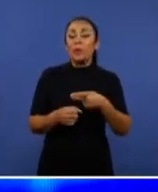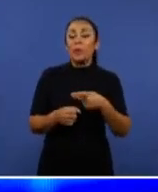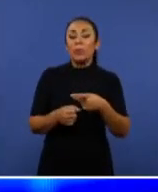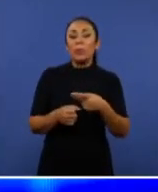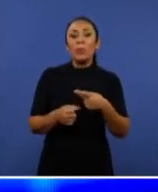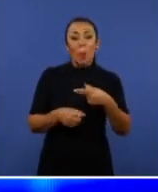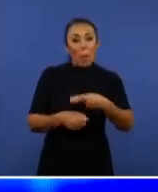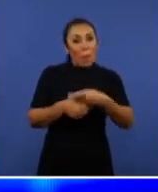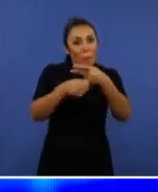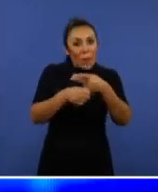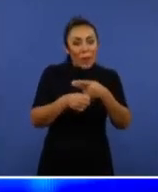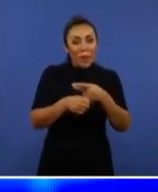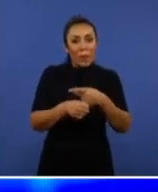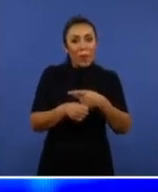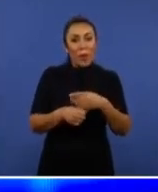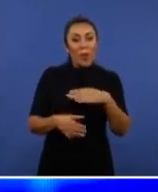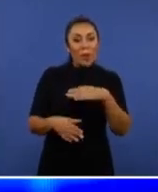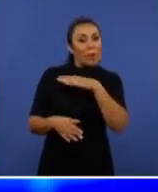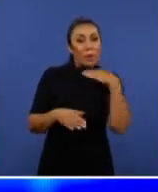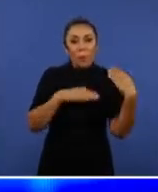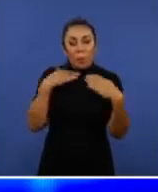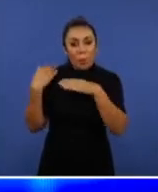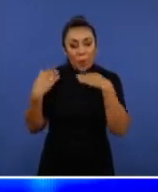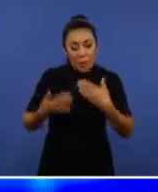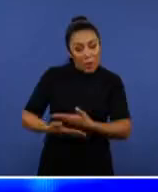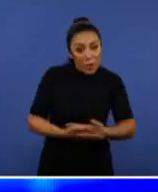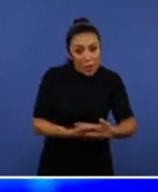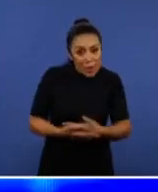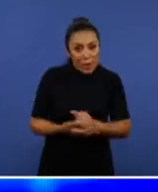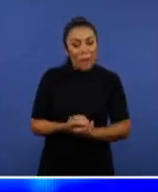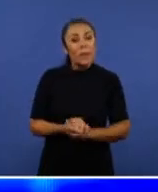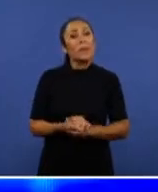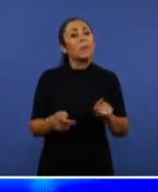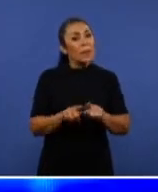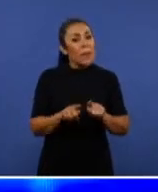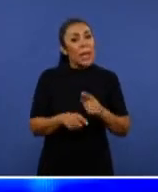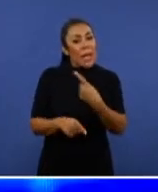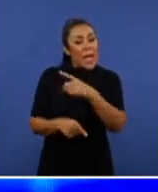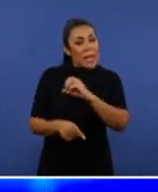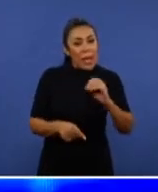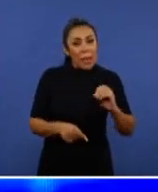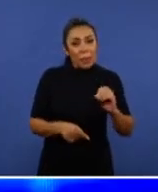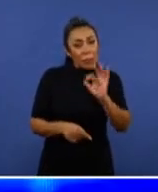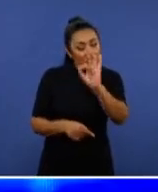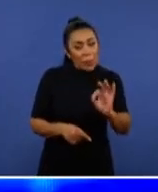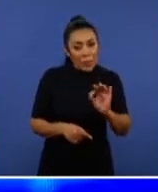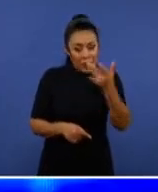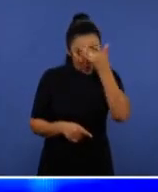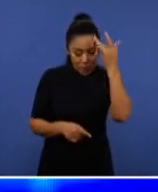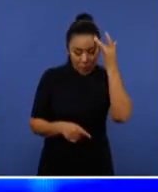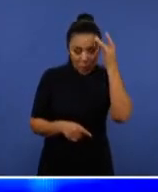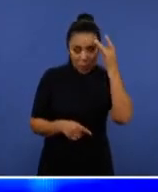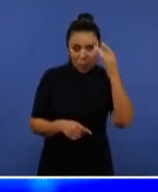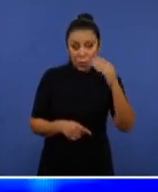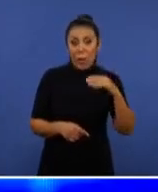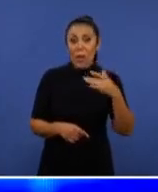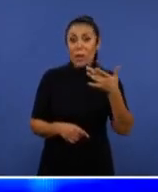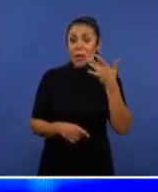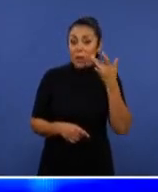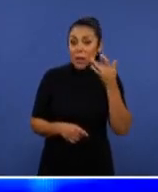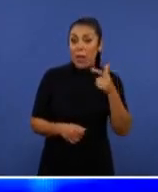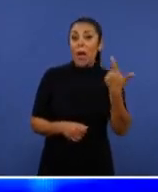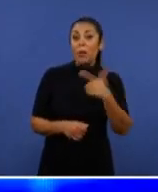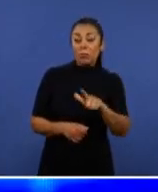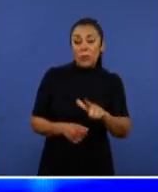ONU. Um dos elementos foi que nós cobrimos 100% da população do Ceará. Havia campanha, esclarecimento, a vacina